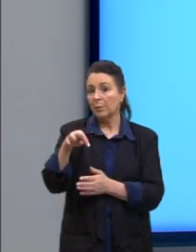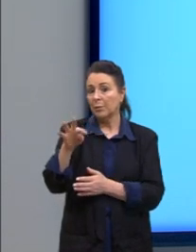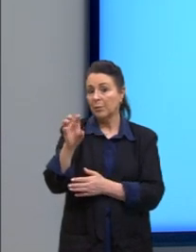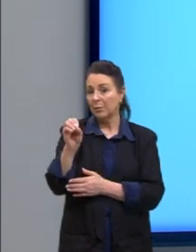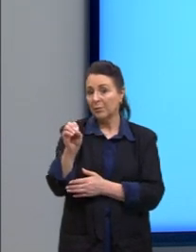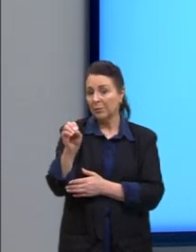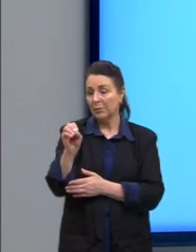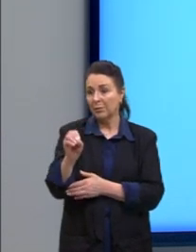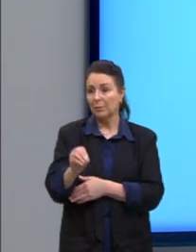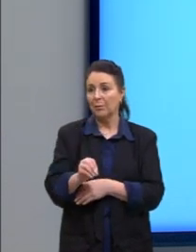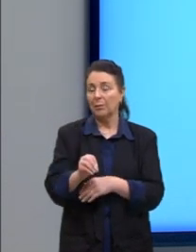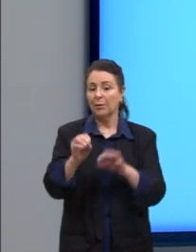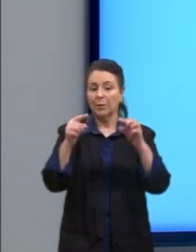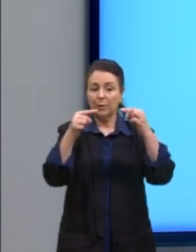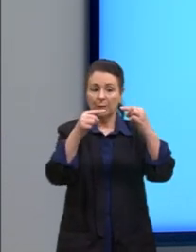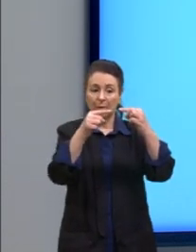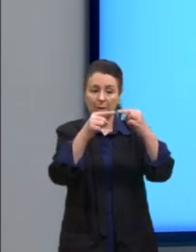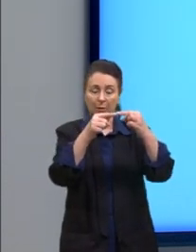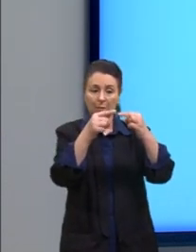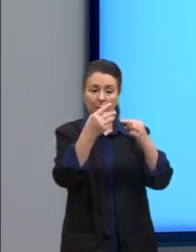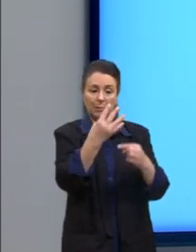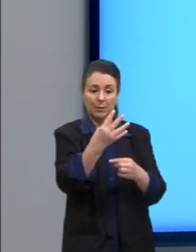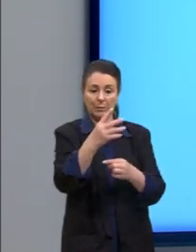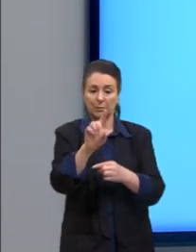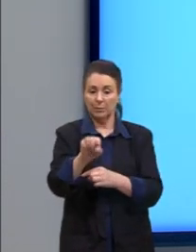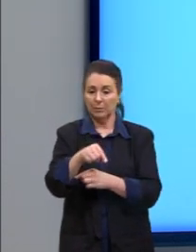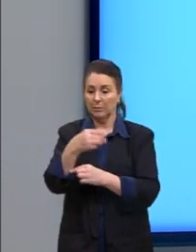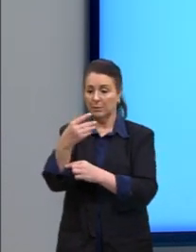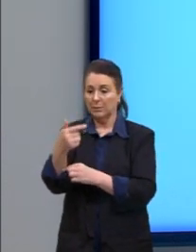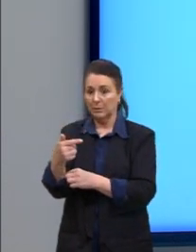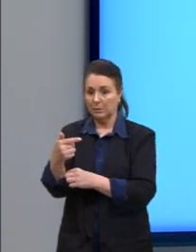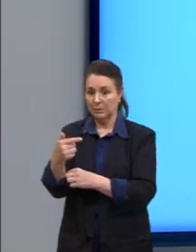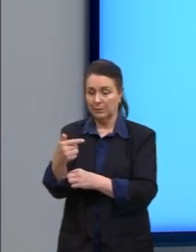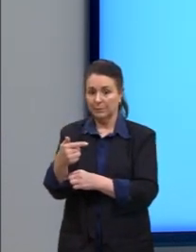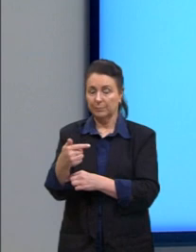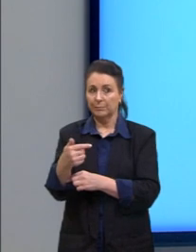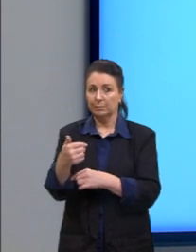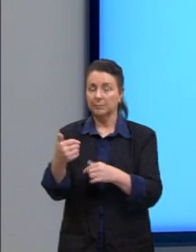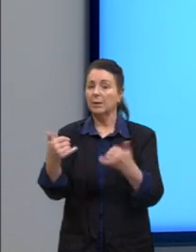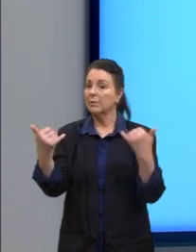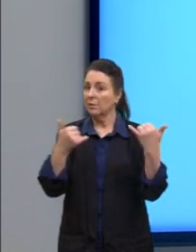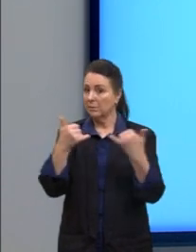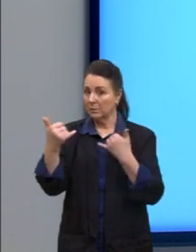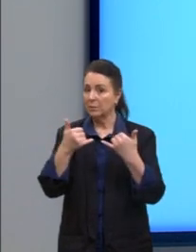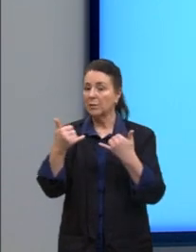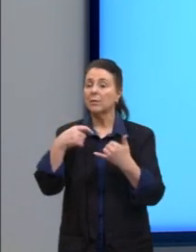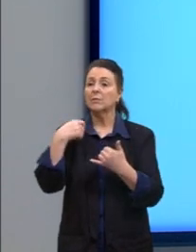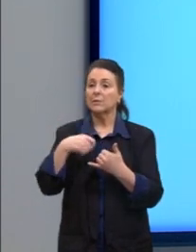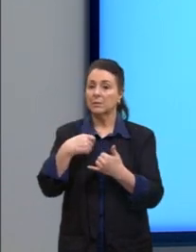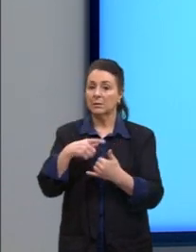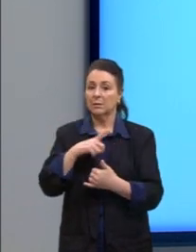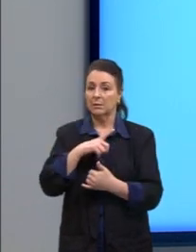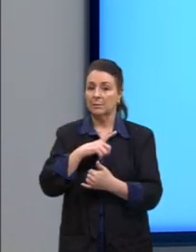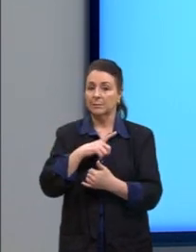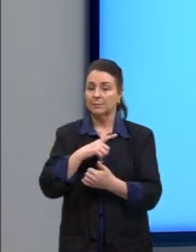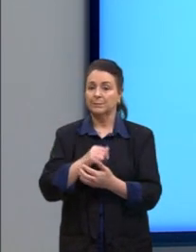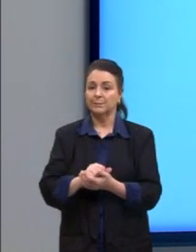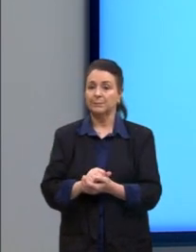P vai ser o 4 e 7. São as duas informações que nós precisamos, né?